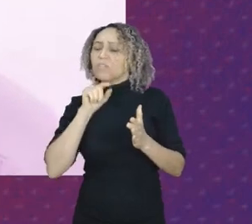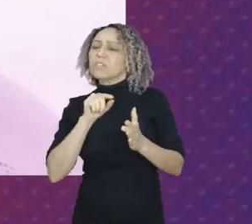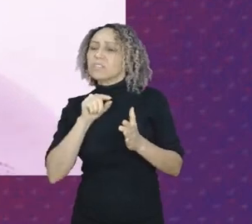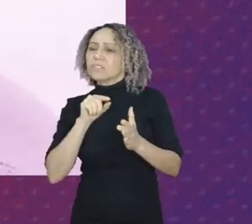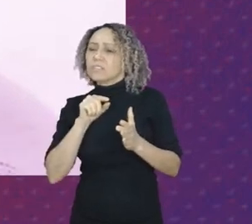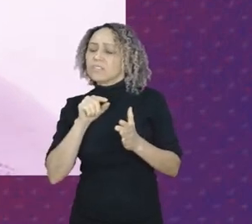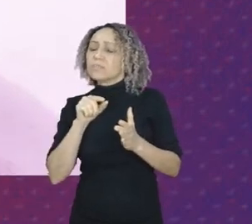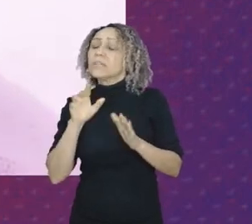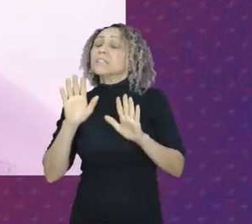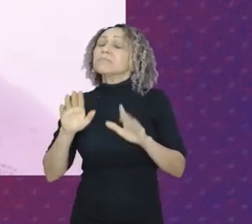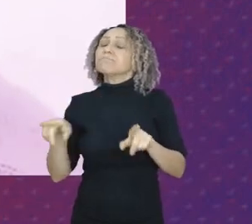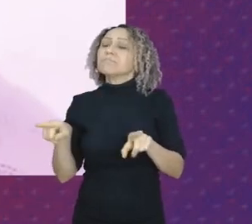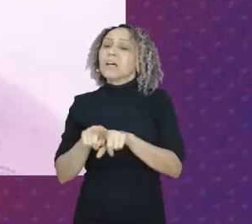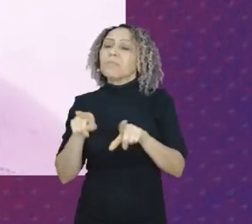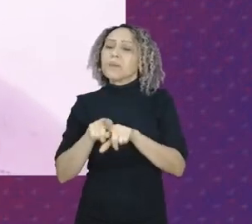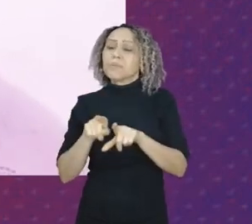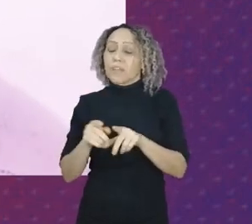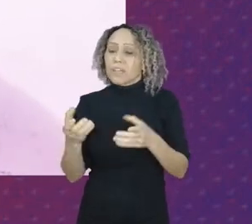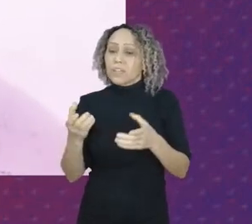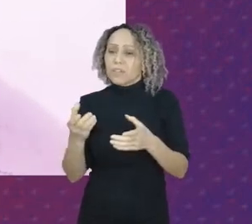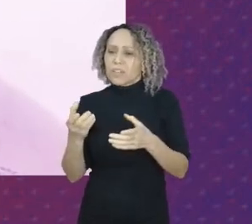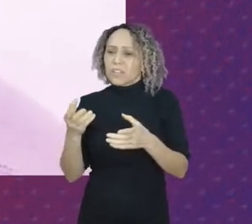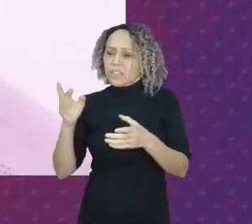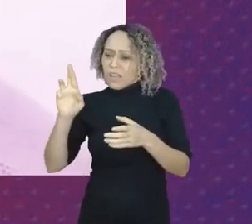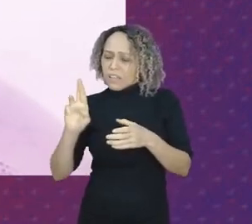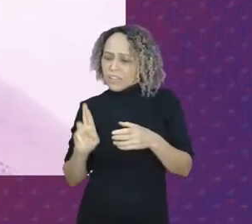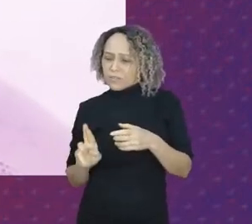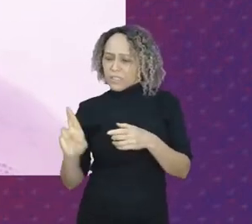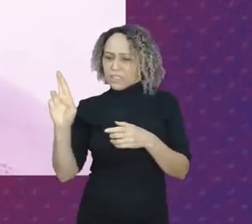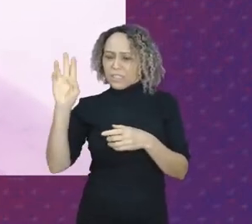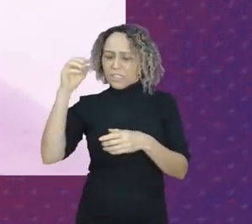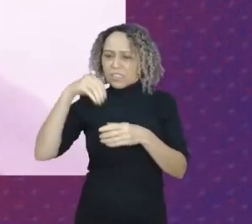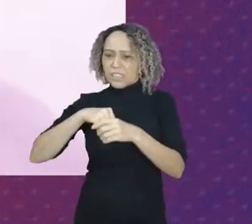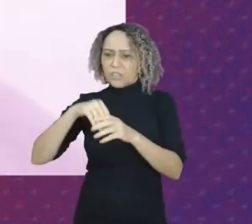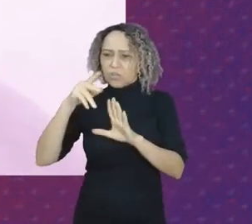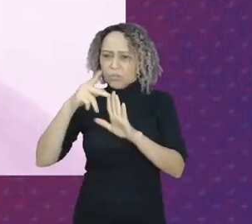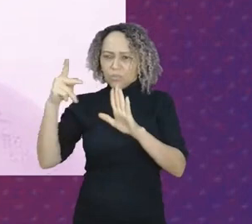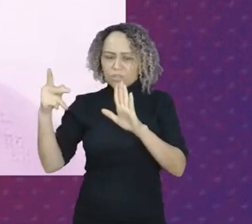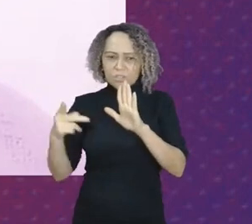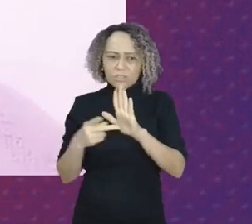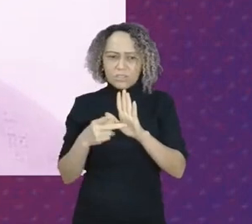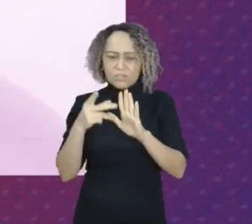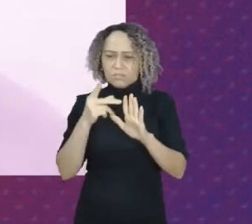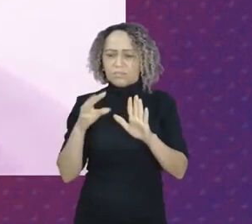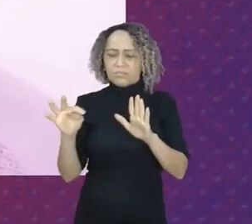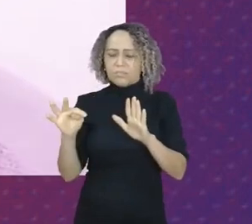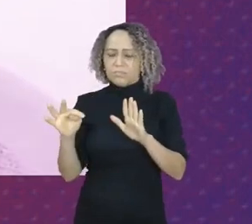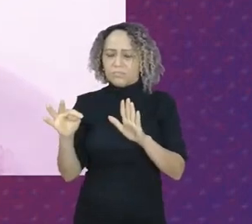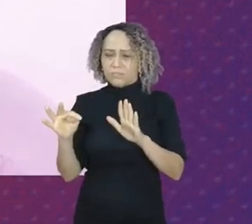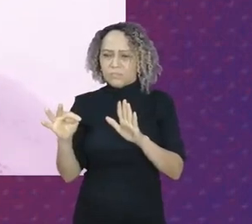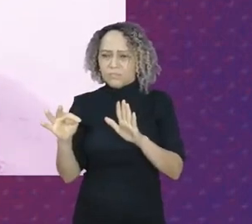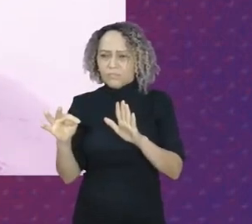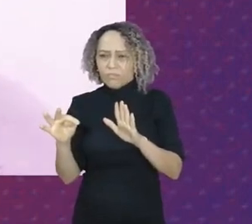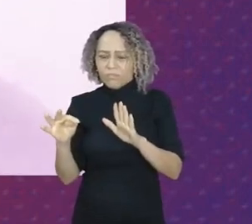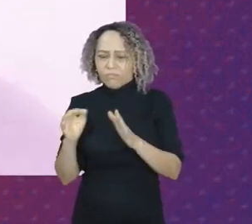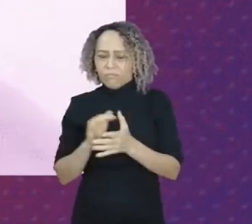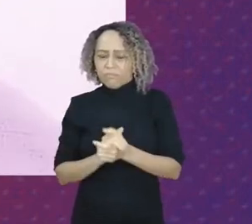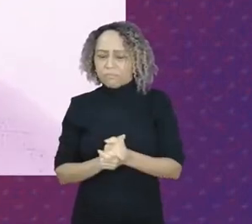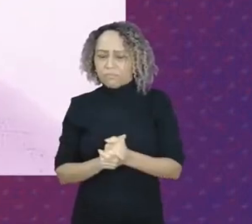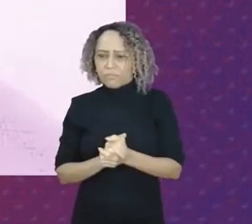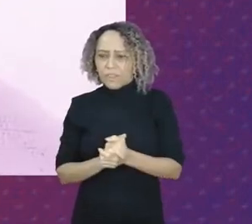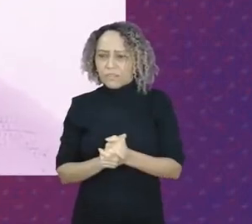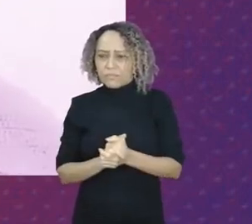representado dentro do projeto político que é o Partido dos Trabalhadores, mas por ser uma mulher